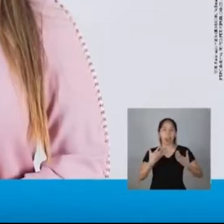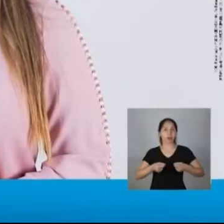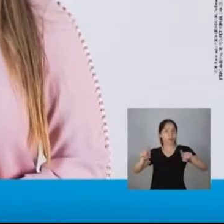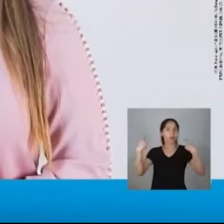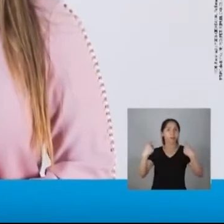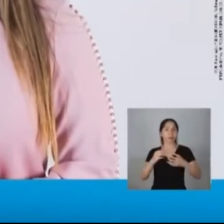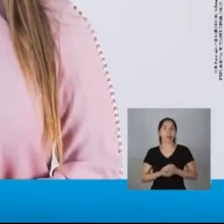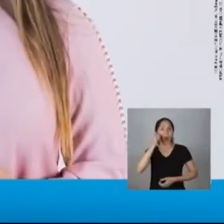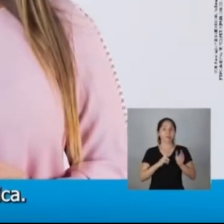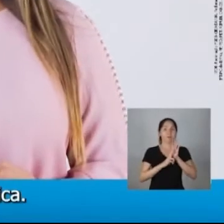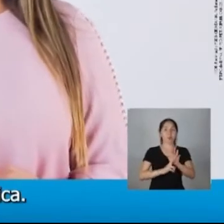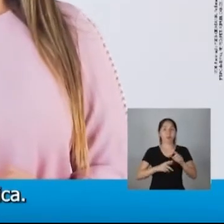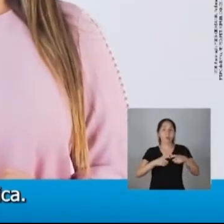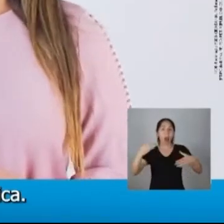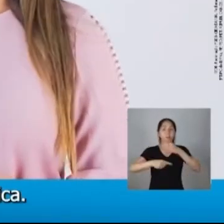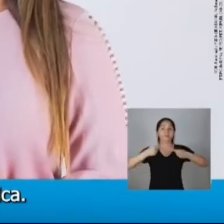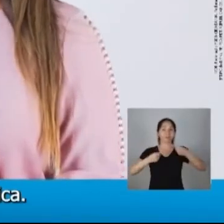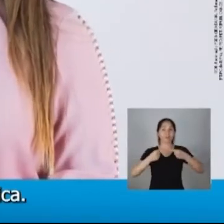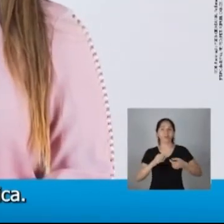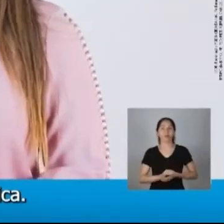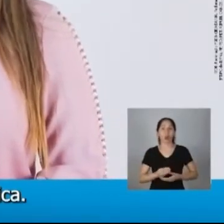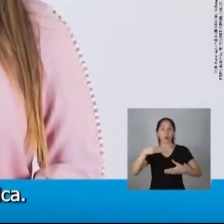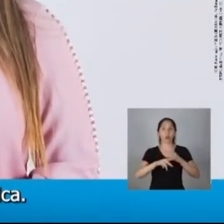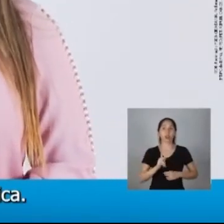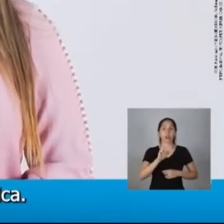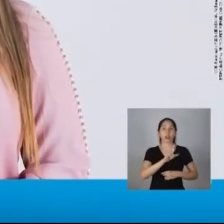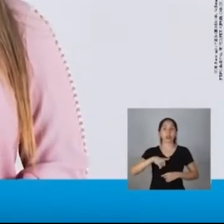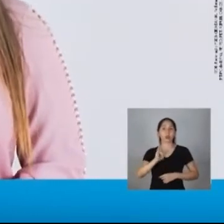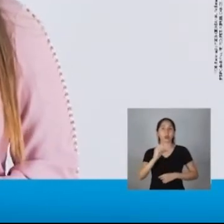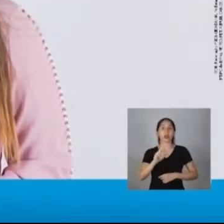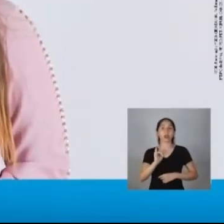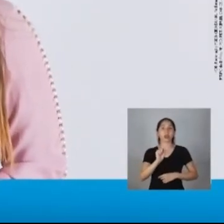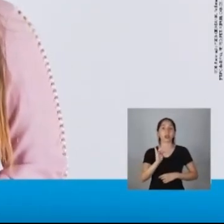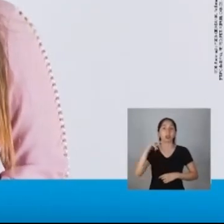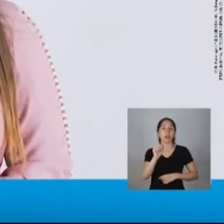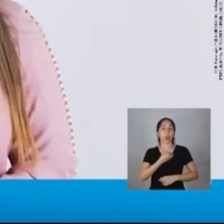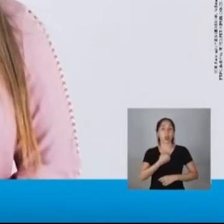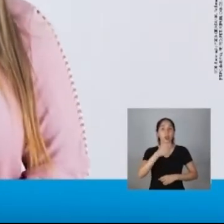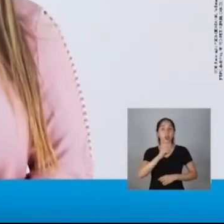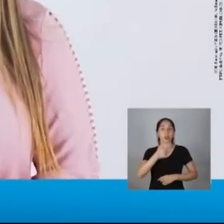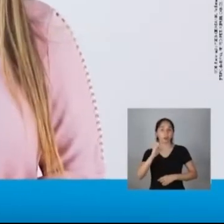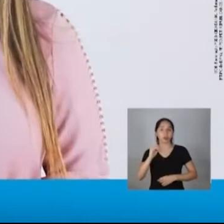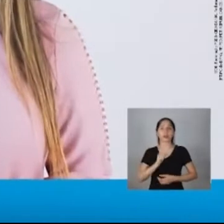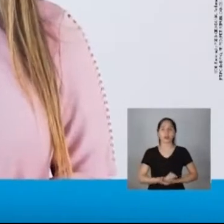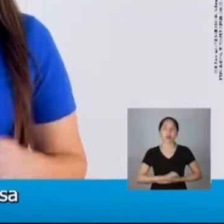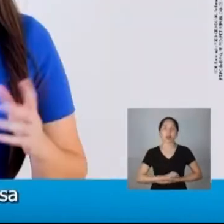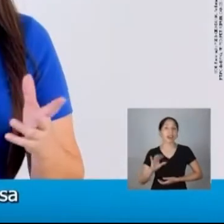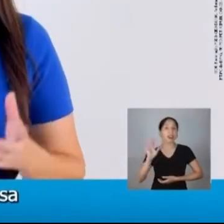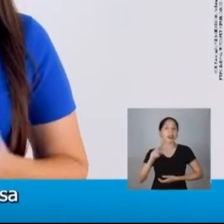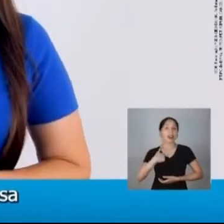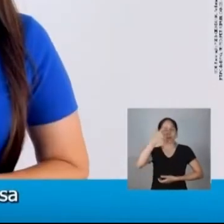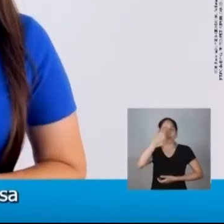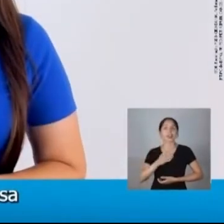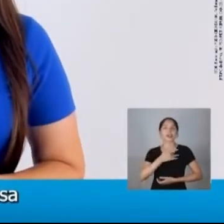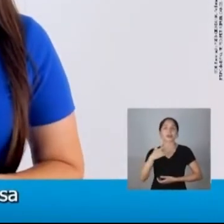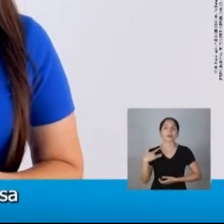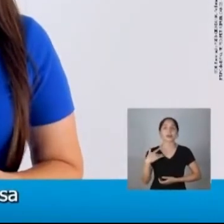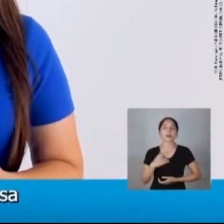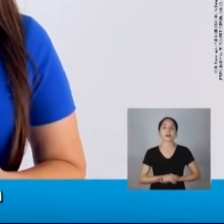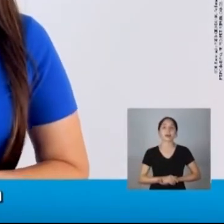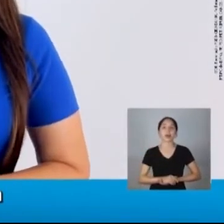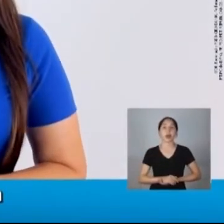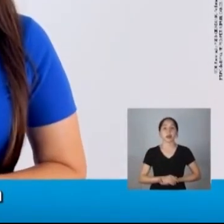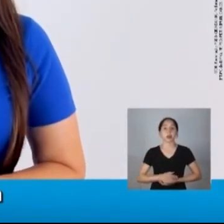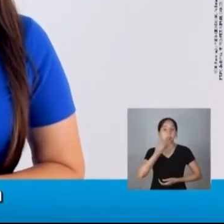Topei o desafio por maior representatividade feminina na política. Vote Kelly Cristina 10-200. Sou uma mulher que luta pela